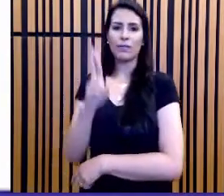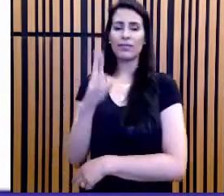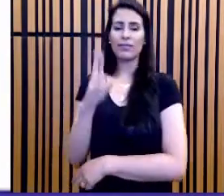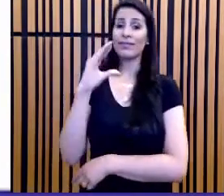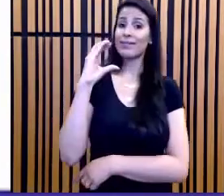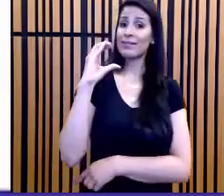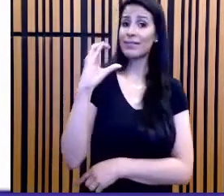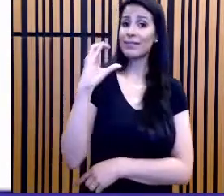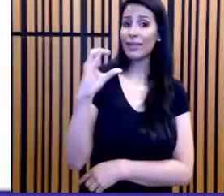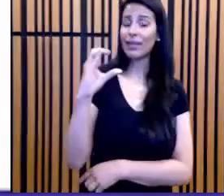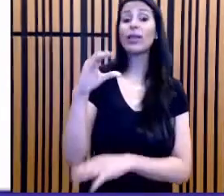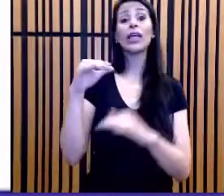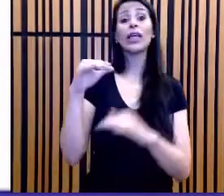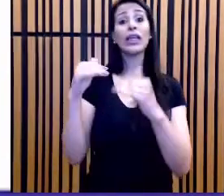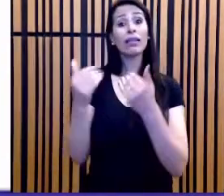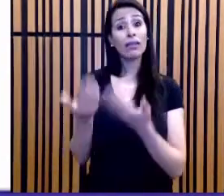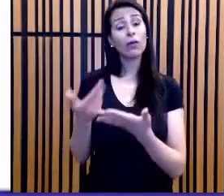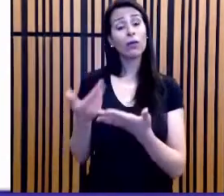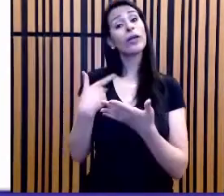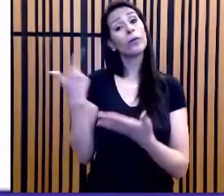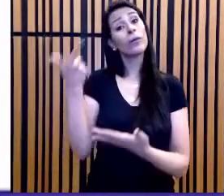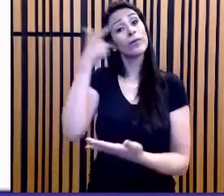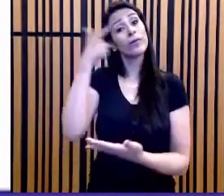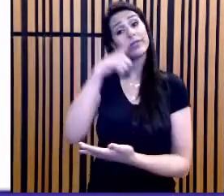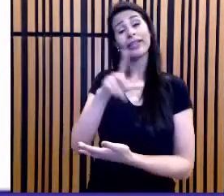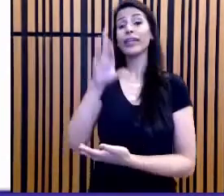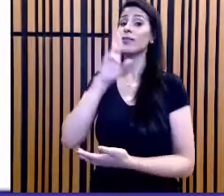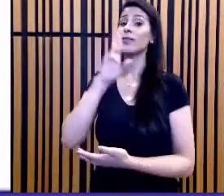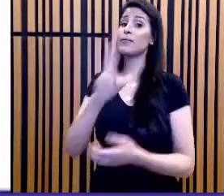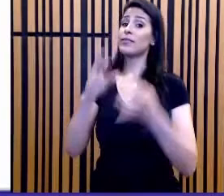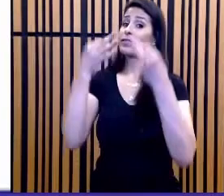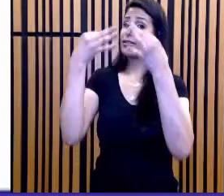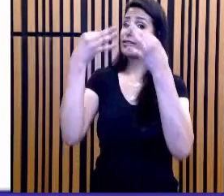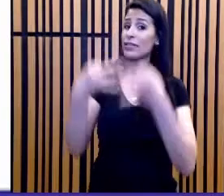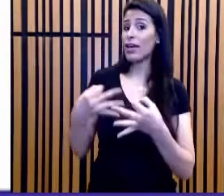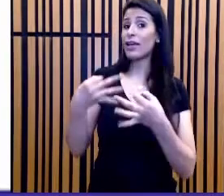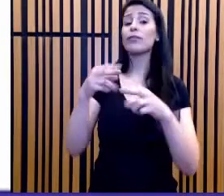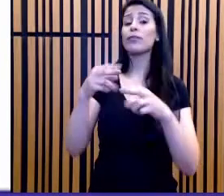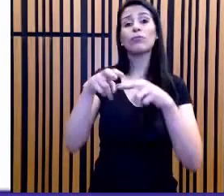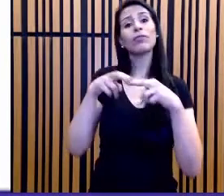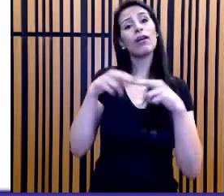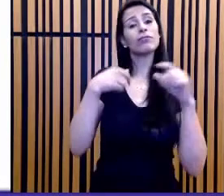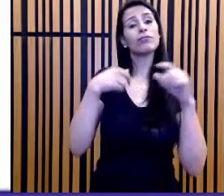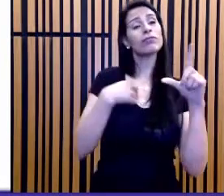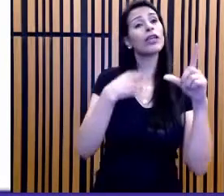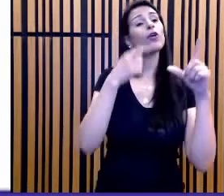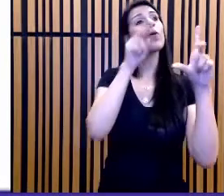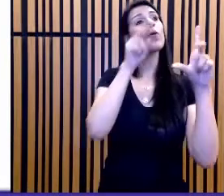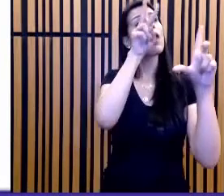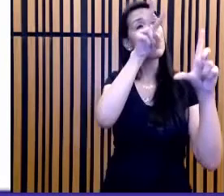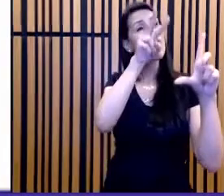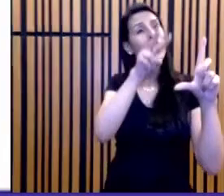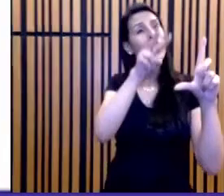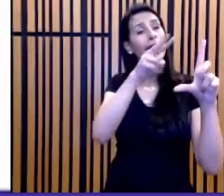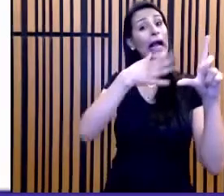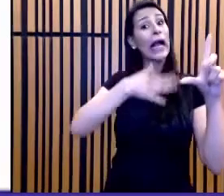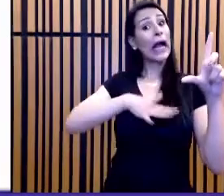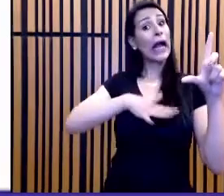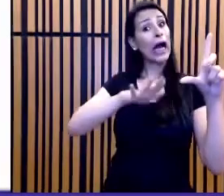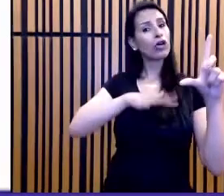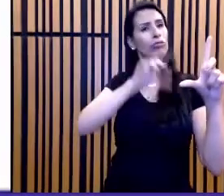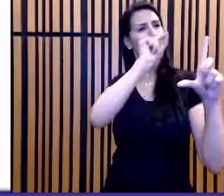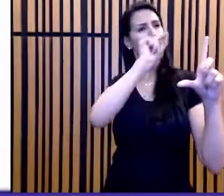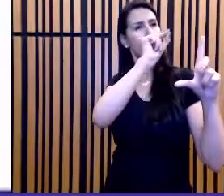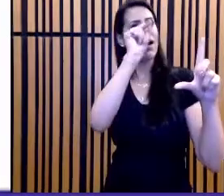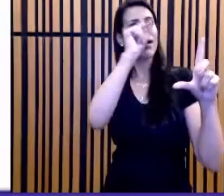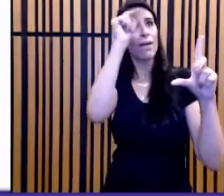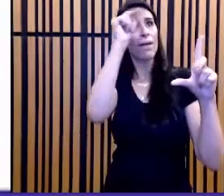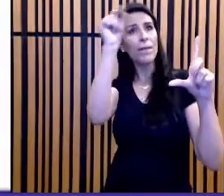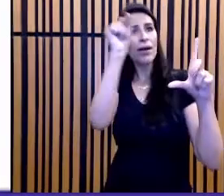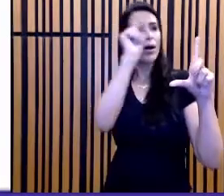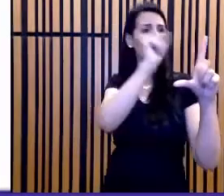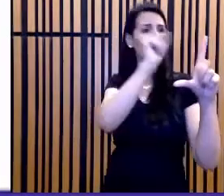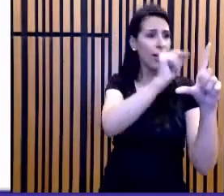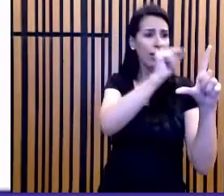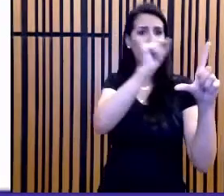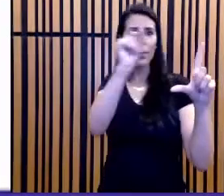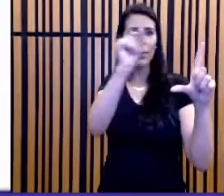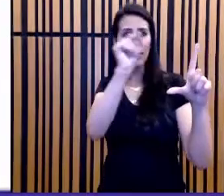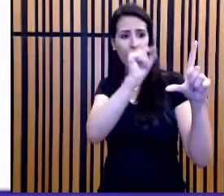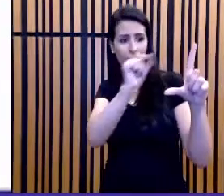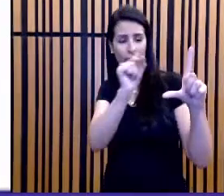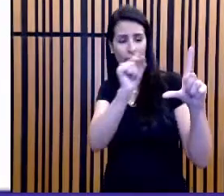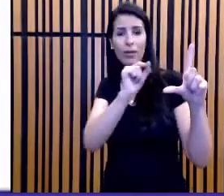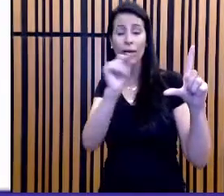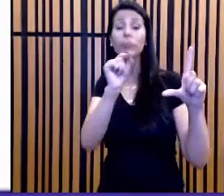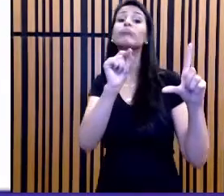leitura cuidadosa do enunciado. Certo? Tudo bem? Uma primeira leitura cuidadosa. É só disso que você